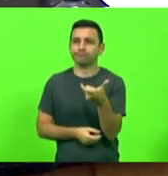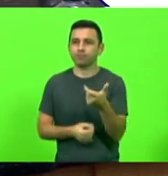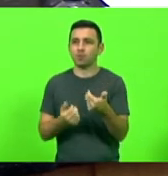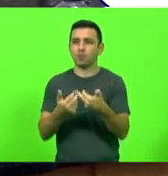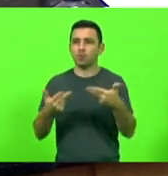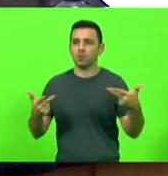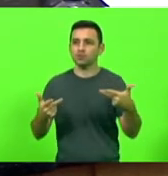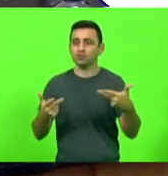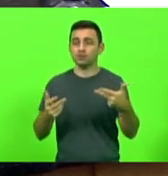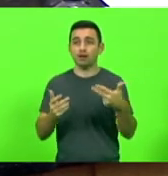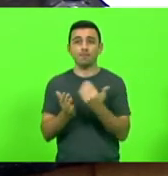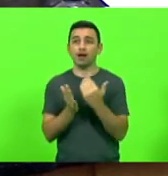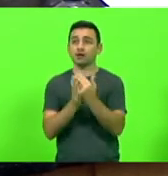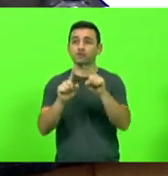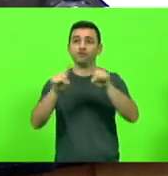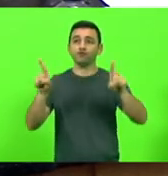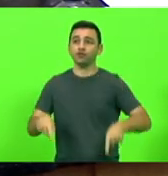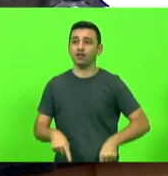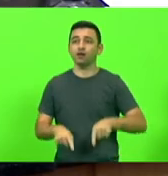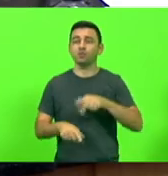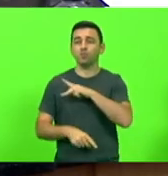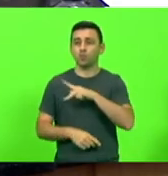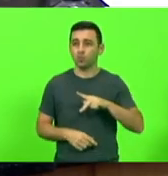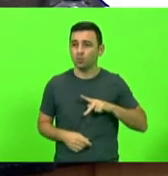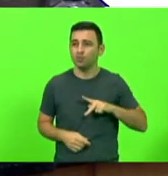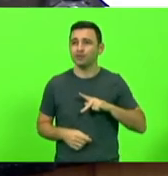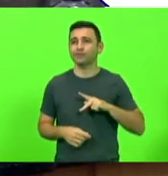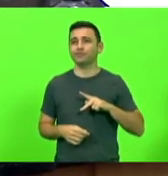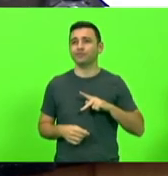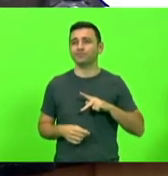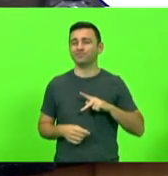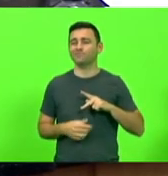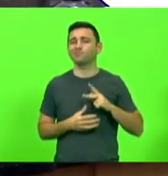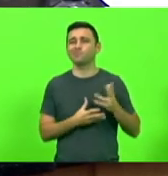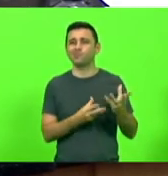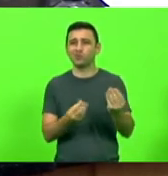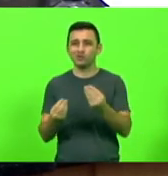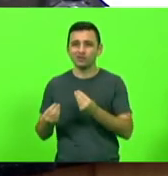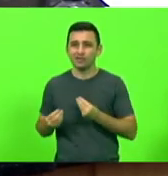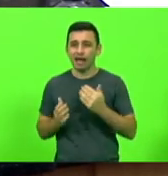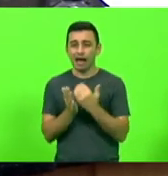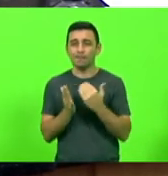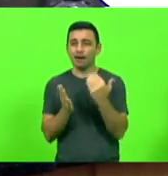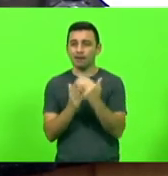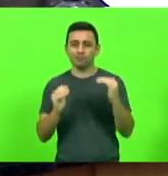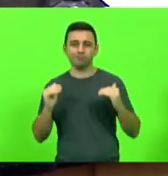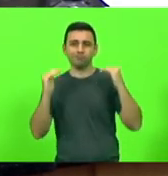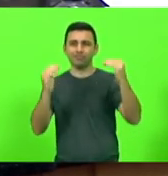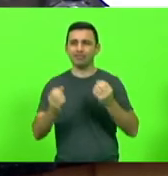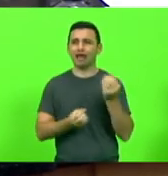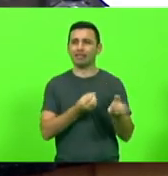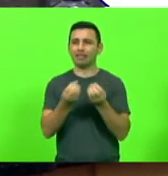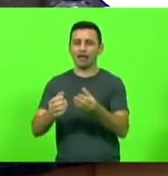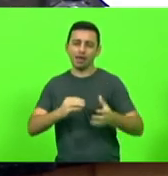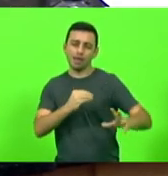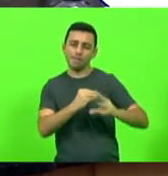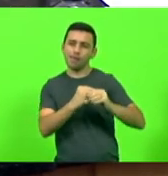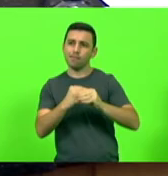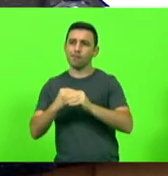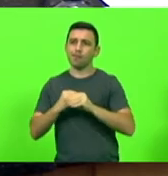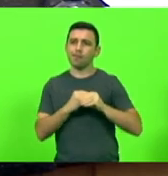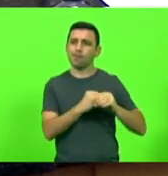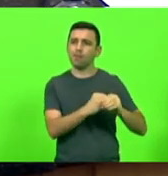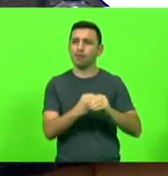funcionalismo público, para pagar privilégios de monte, para bancar um monte de emenda, para fazer um